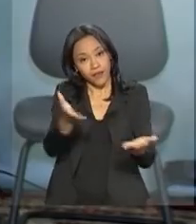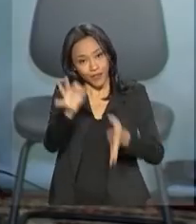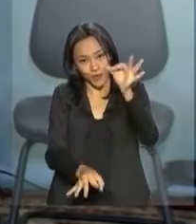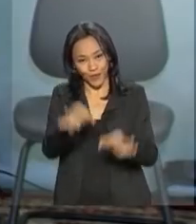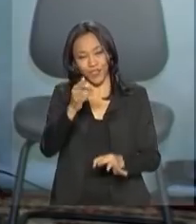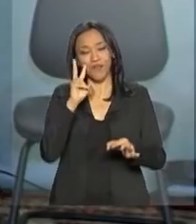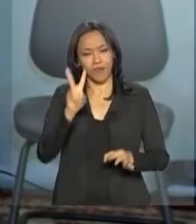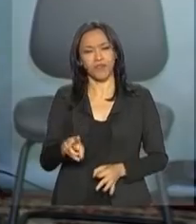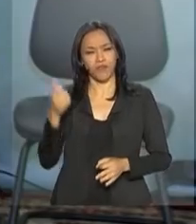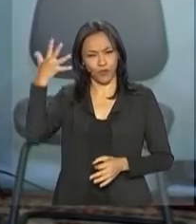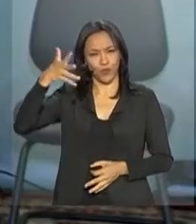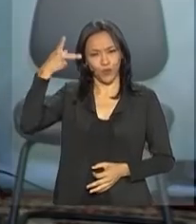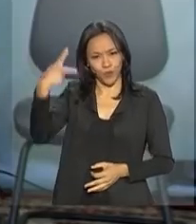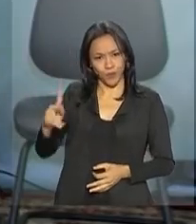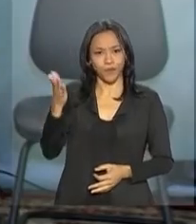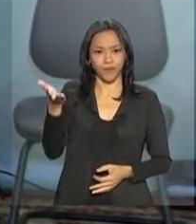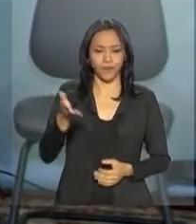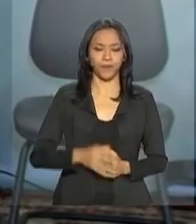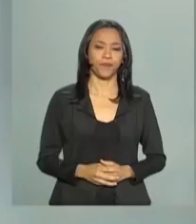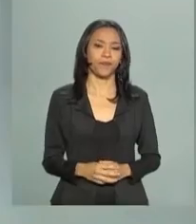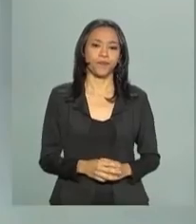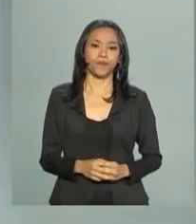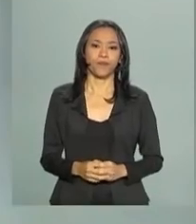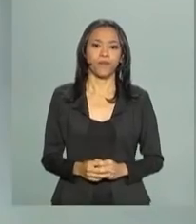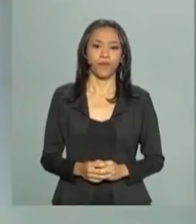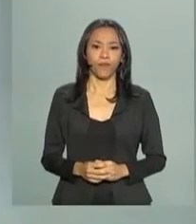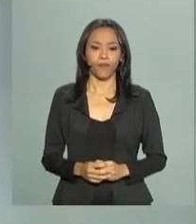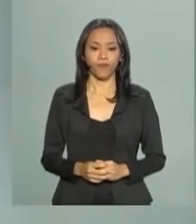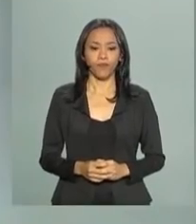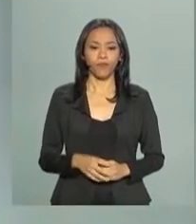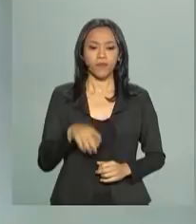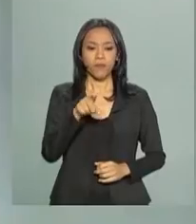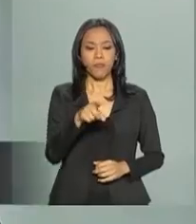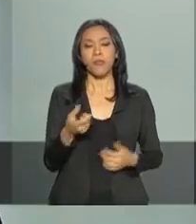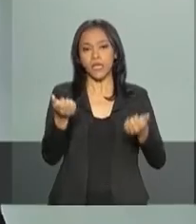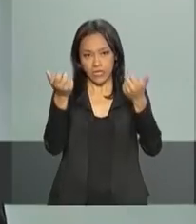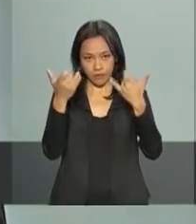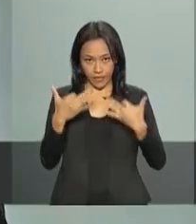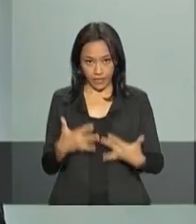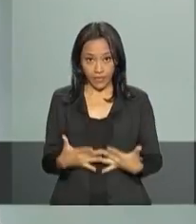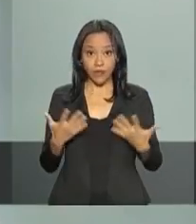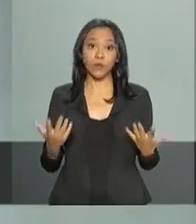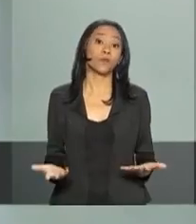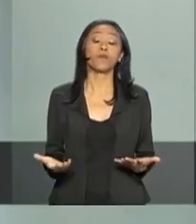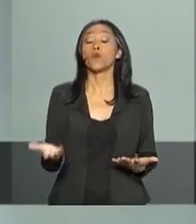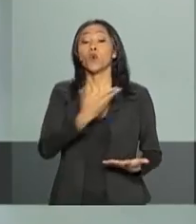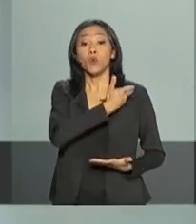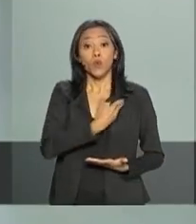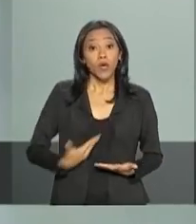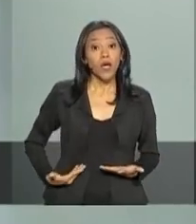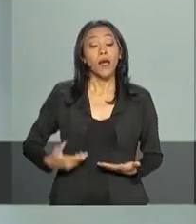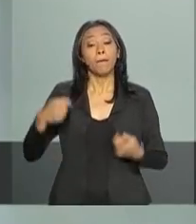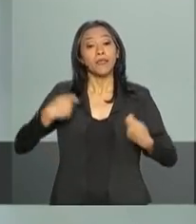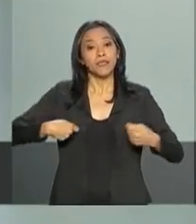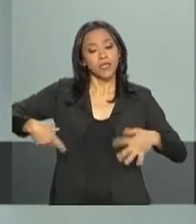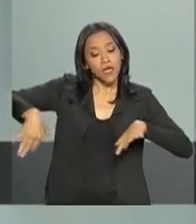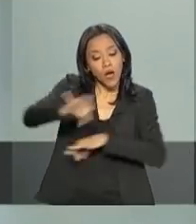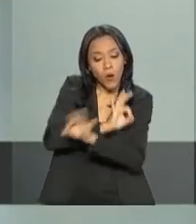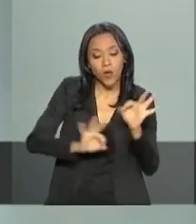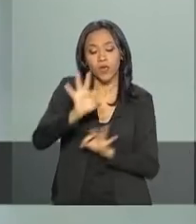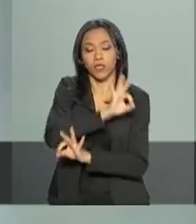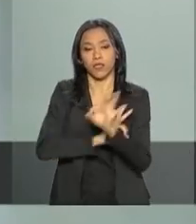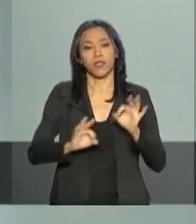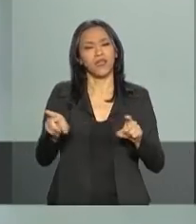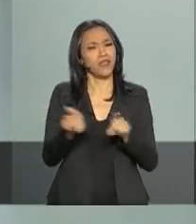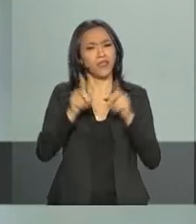disse no discurso de posse. O Estado Lato Senso vai ter que se reinventar e a Defensoria Pública do